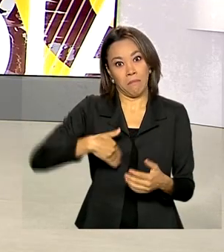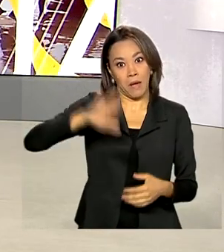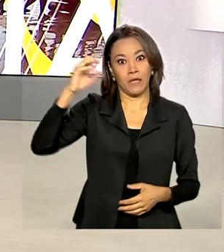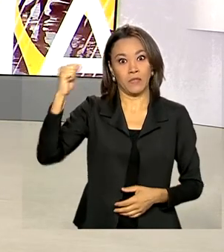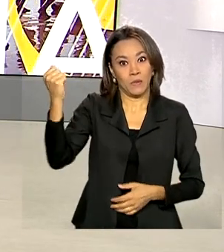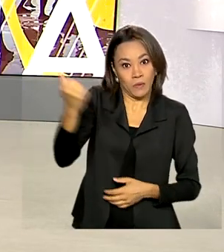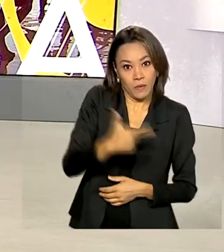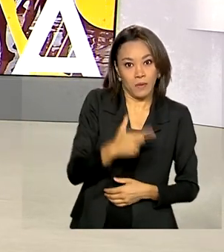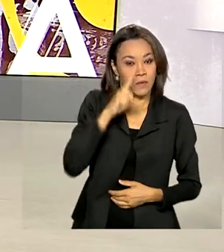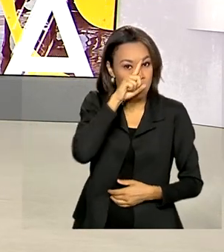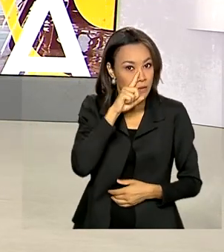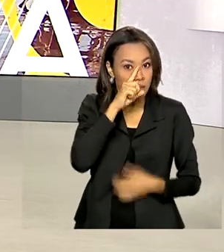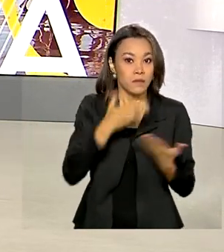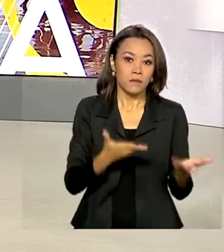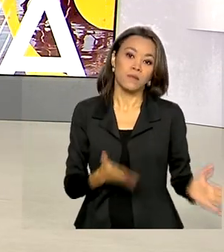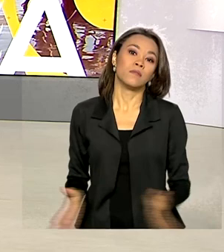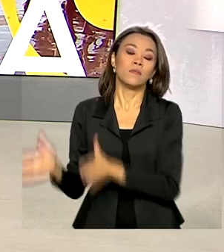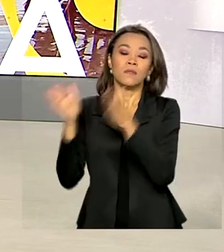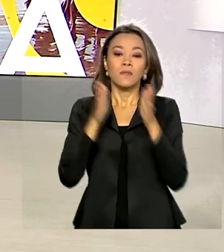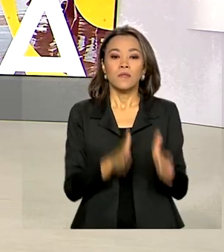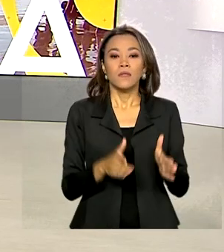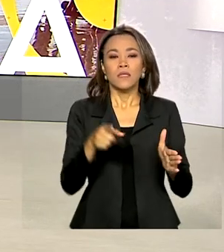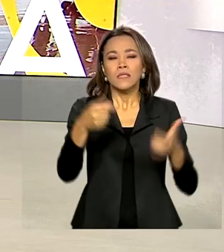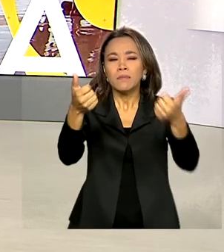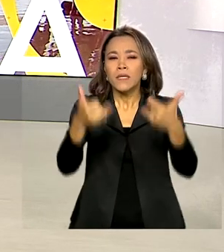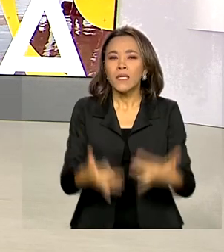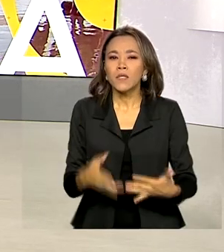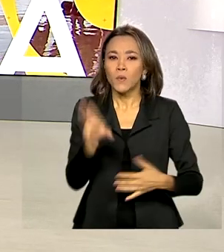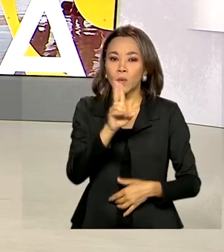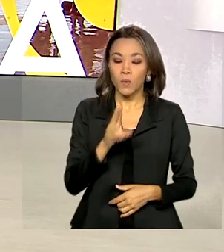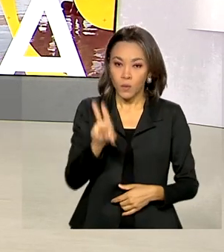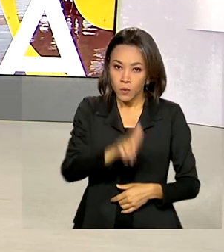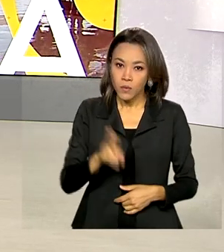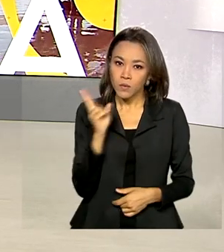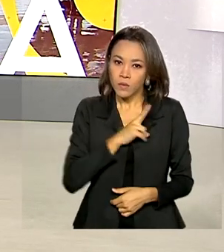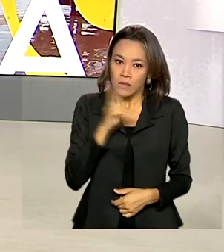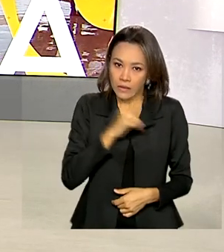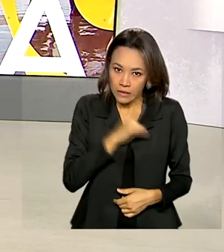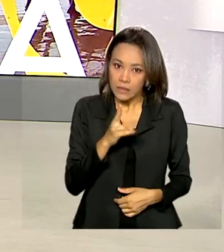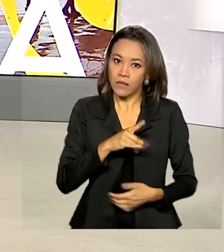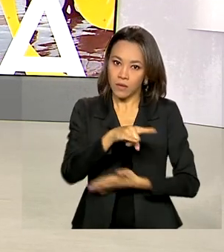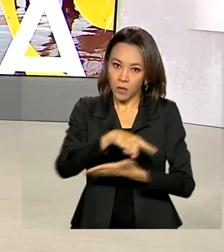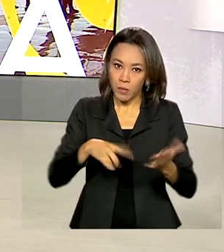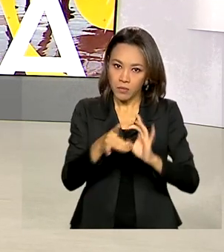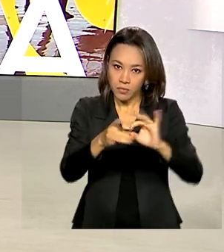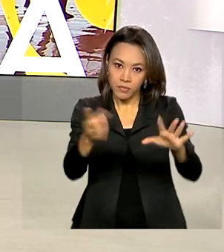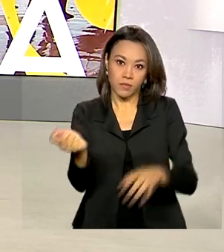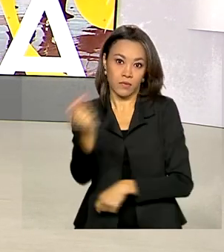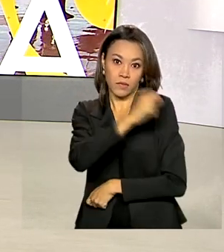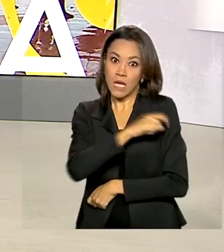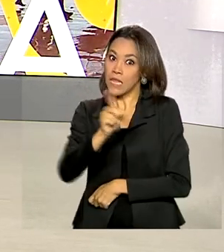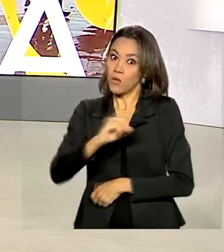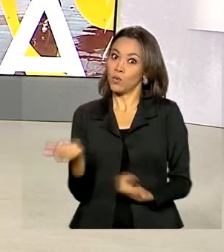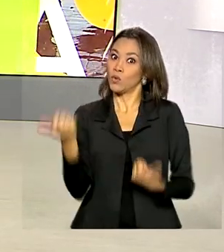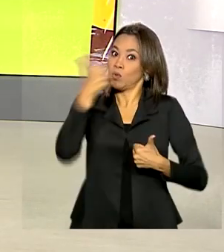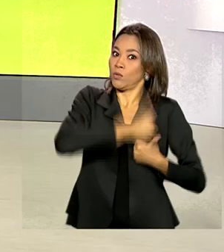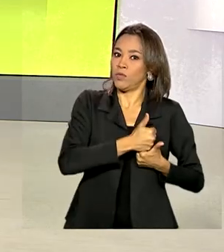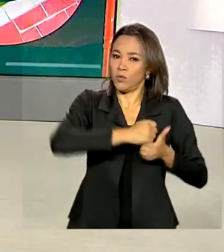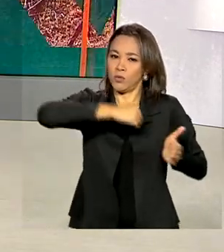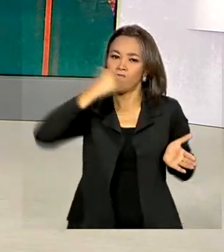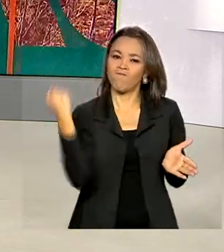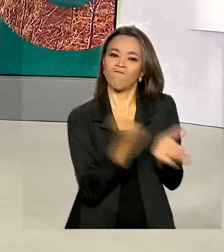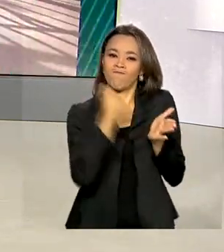Importante lembrar que a autorização de uso emergencial e temporário da vacina não substitui o registro sanitário.